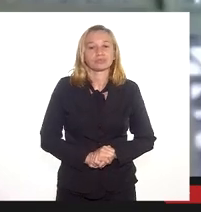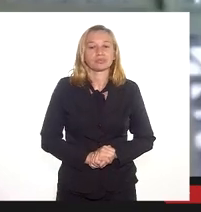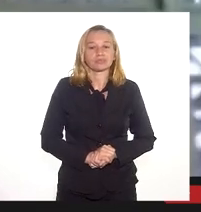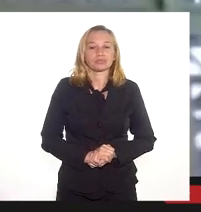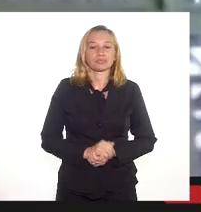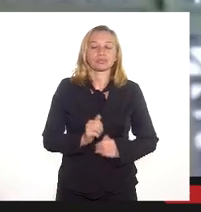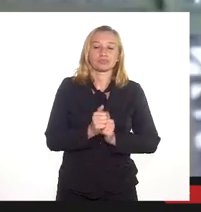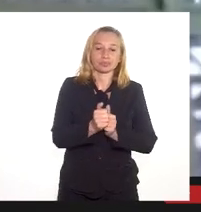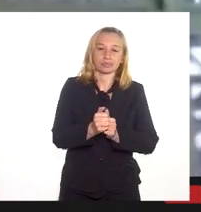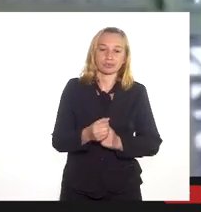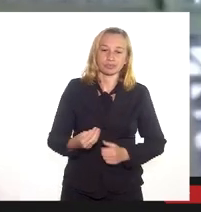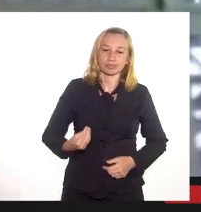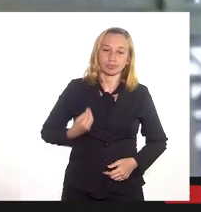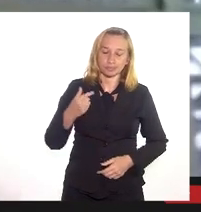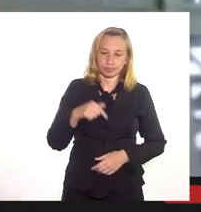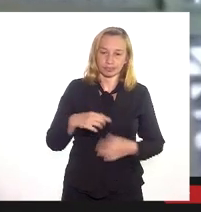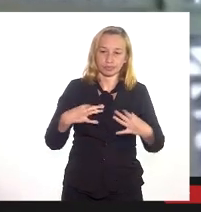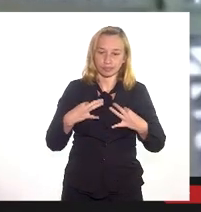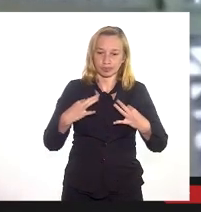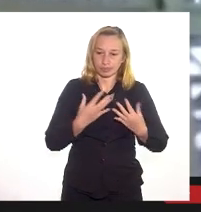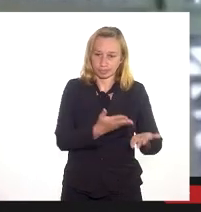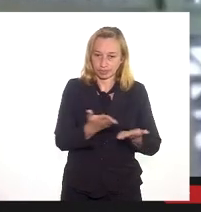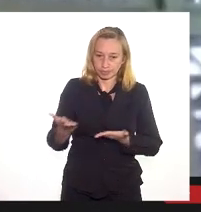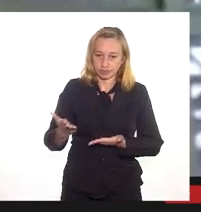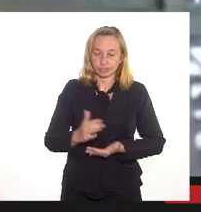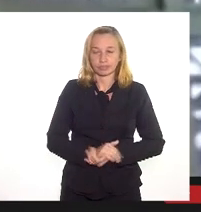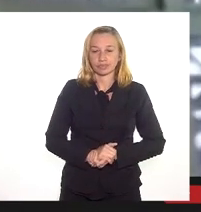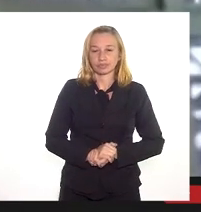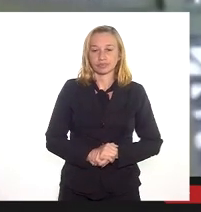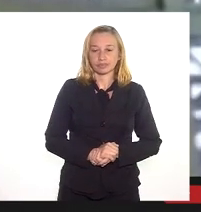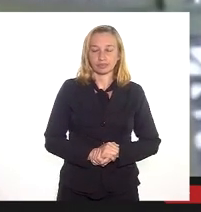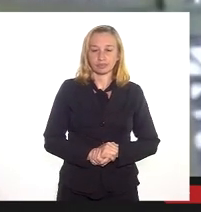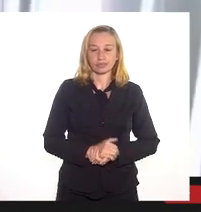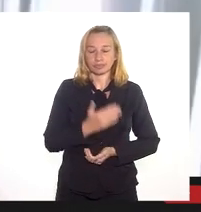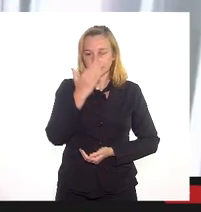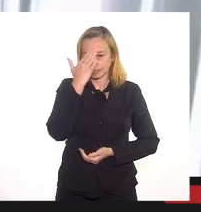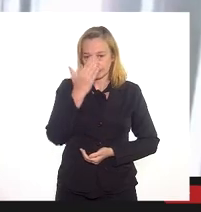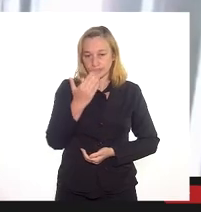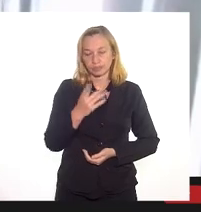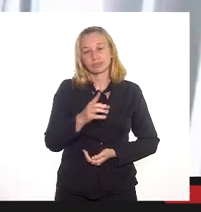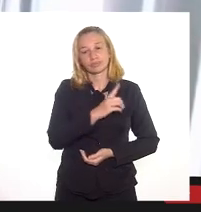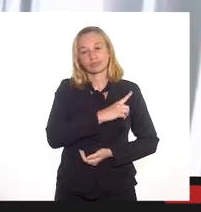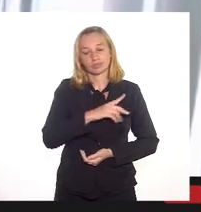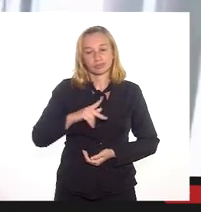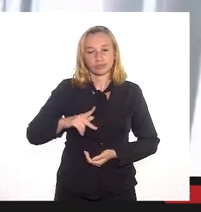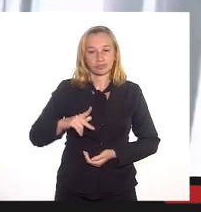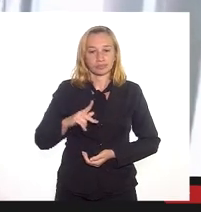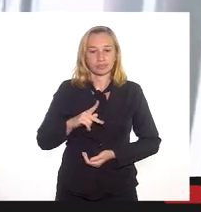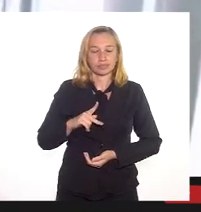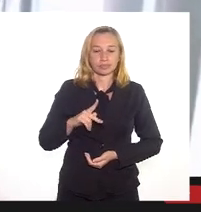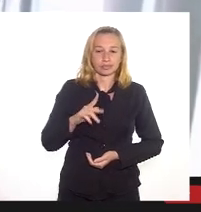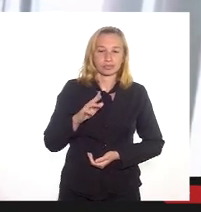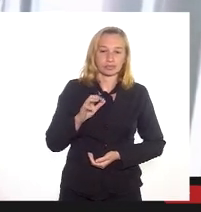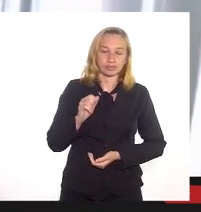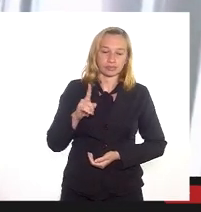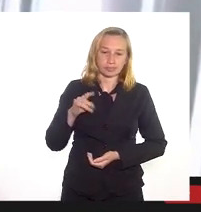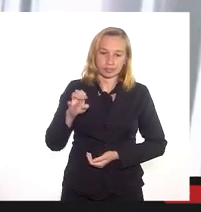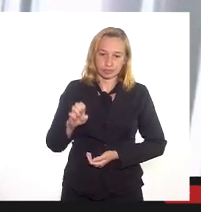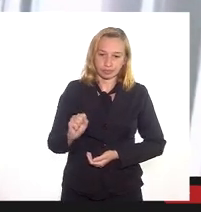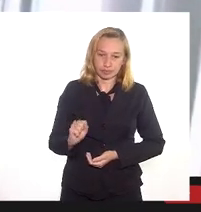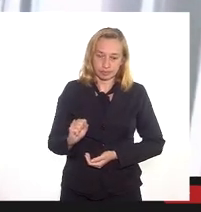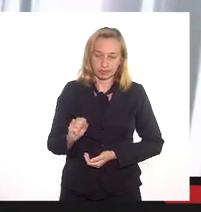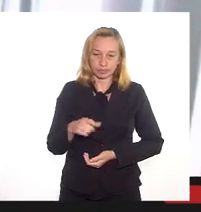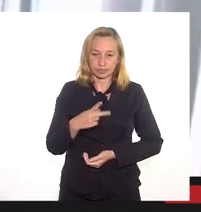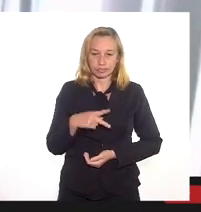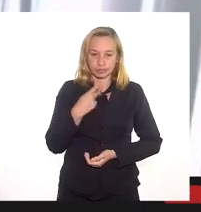e continuo aqui à disposição dos senhores e senhoras. Muito obrigado, defensora Alessandra Bentes, por sua manifestação.